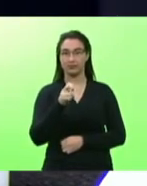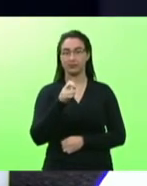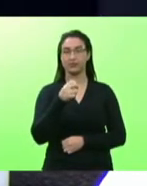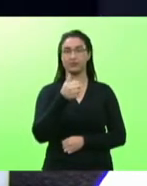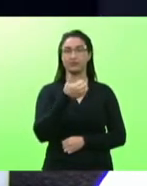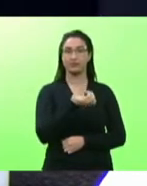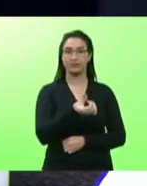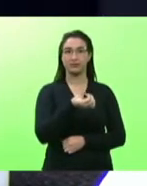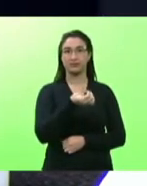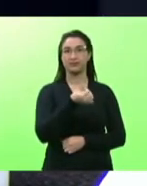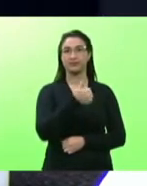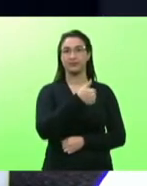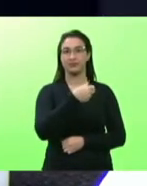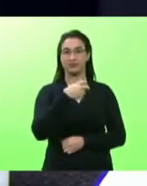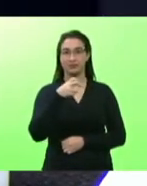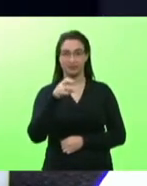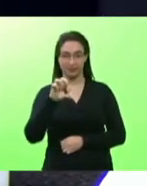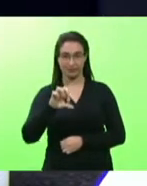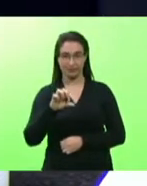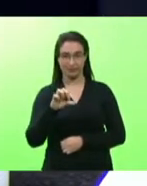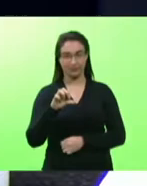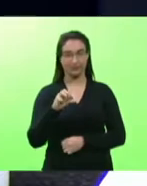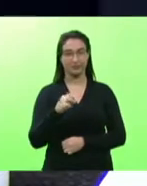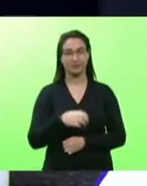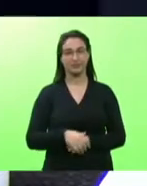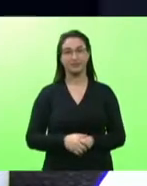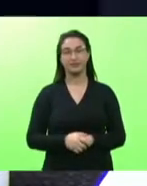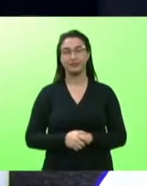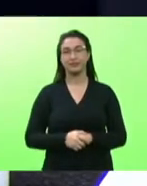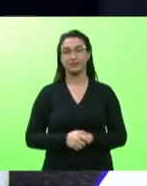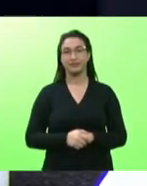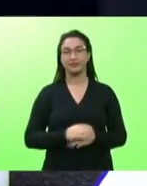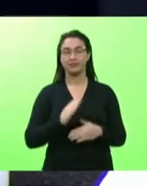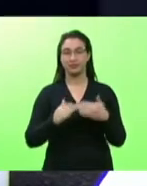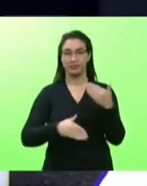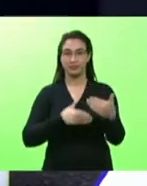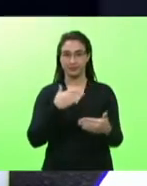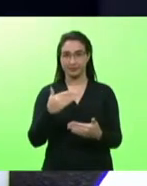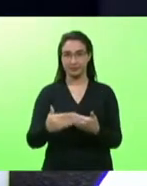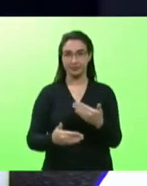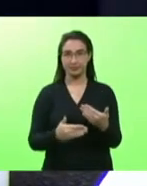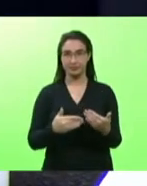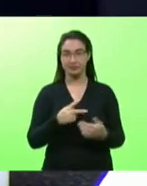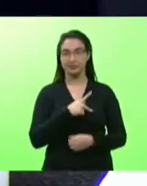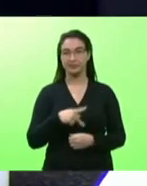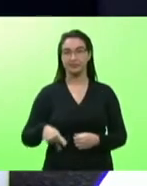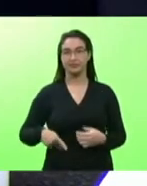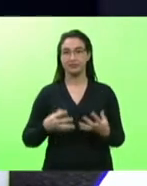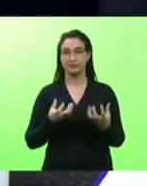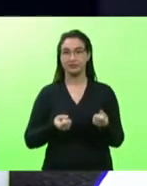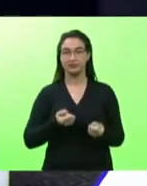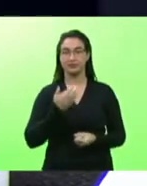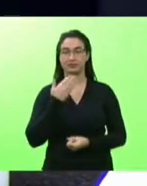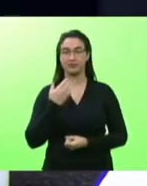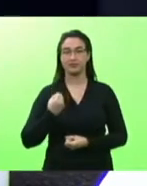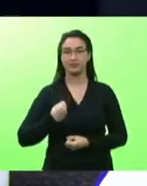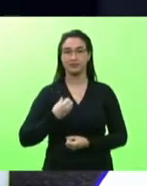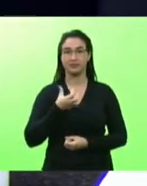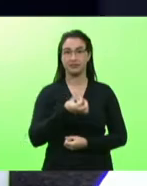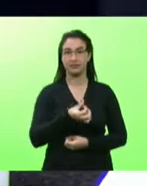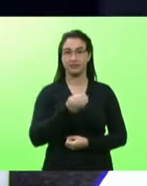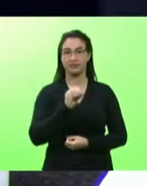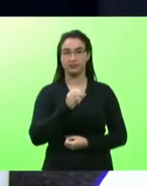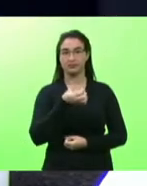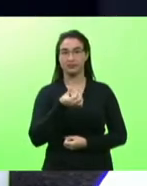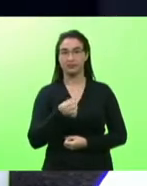e 634-2021. Dando continuidade à ordem do dia, senhor presidente deferiu os requerimentos números 606 a